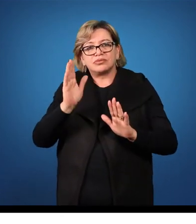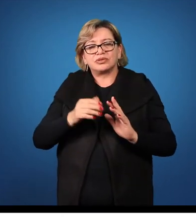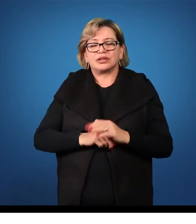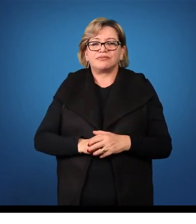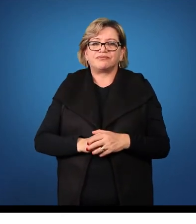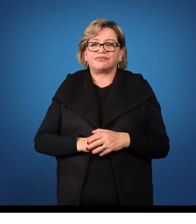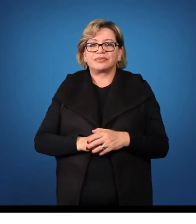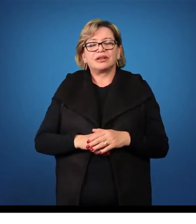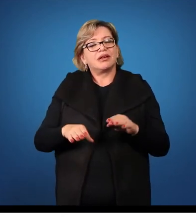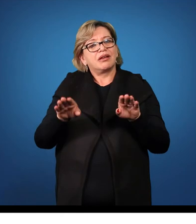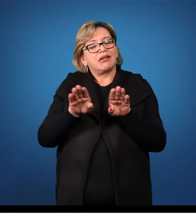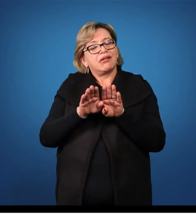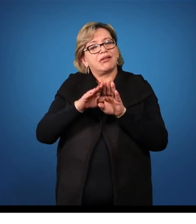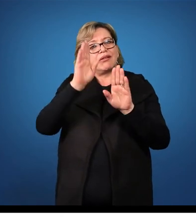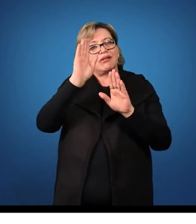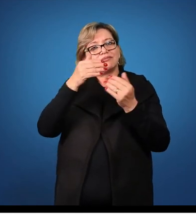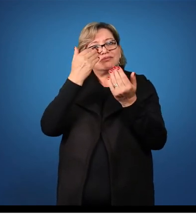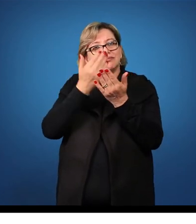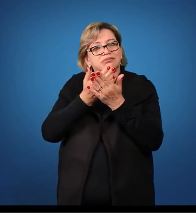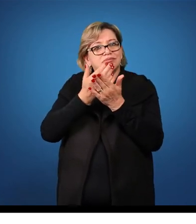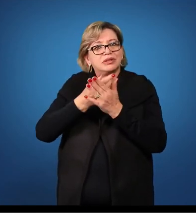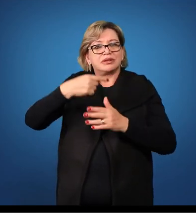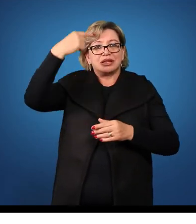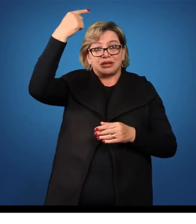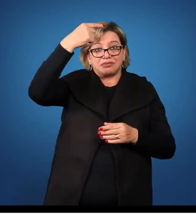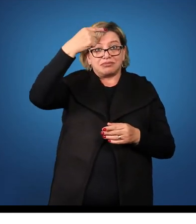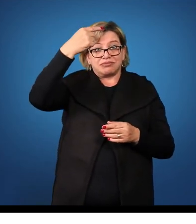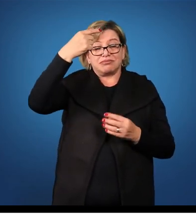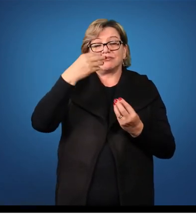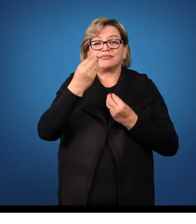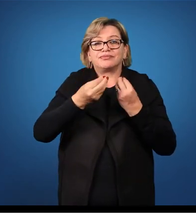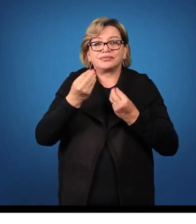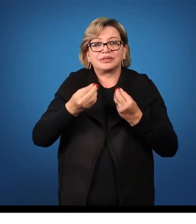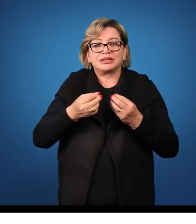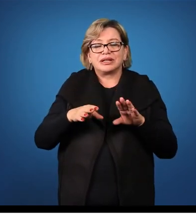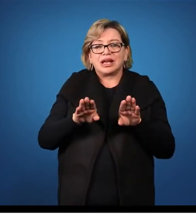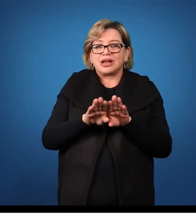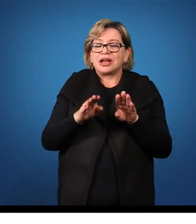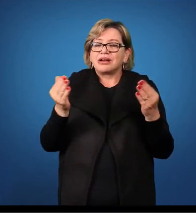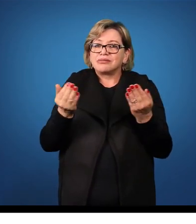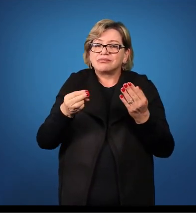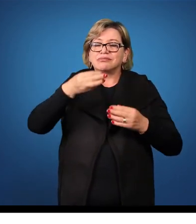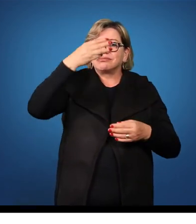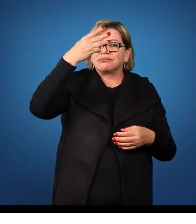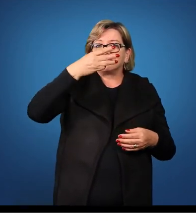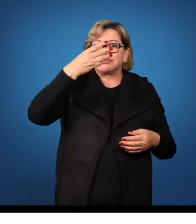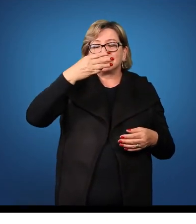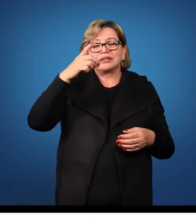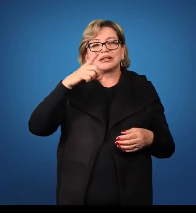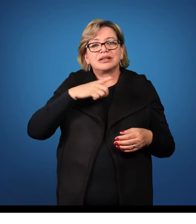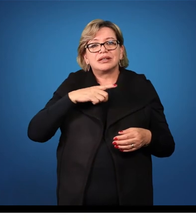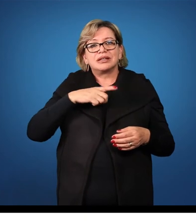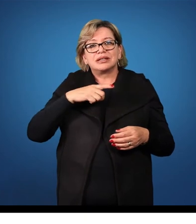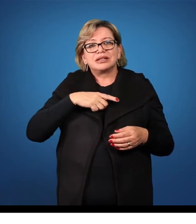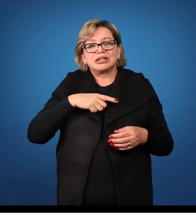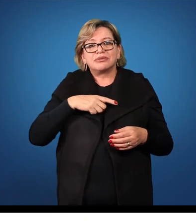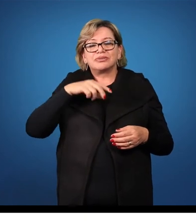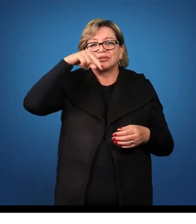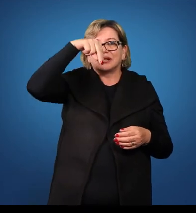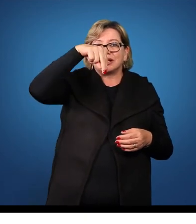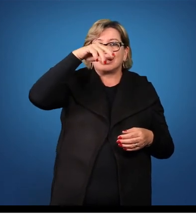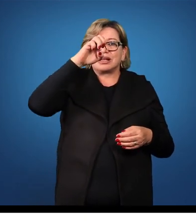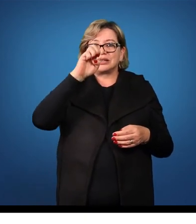Também, como nós vimos lá na primeira declinação, na terceira declinação, nós também temos os